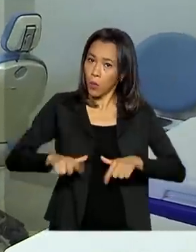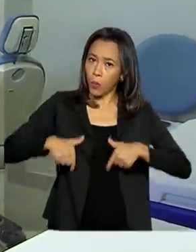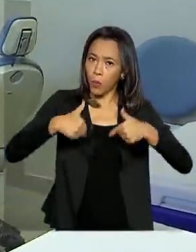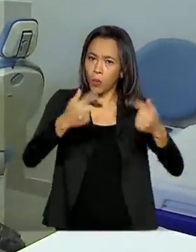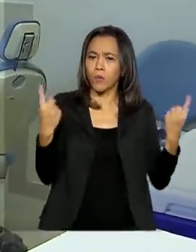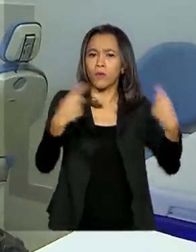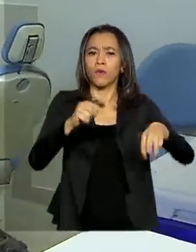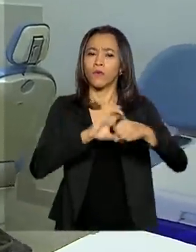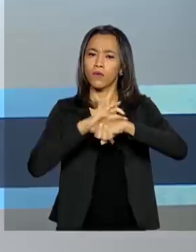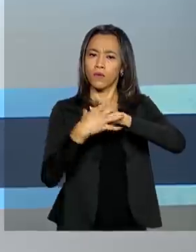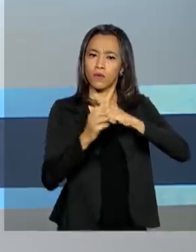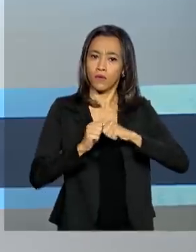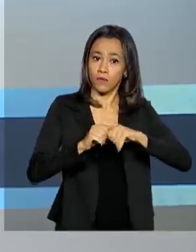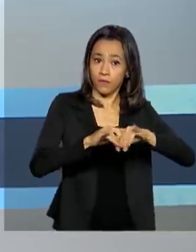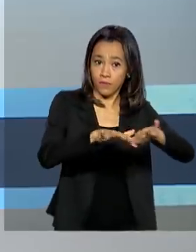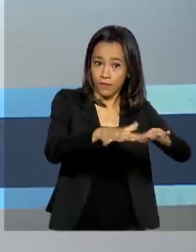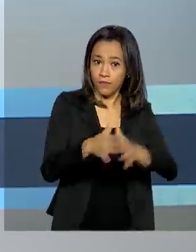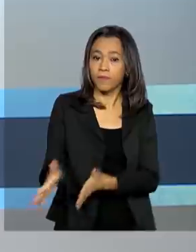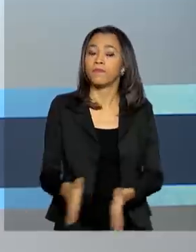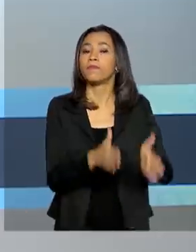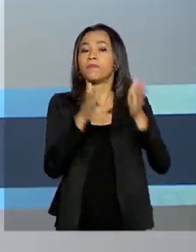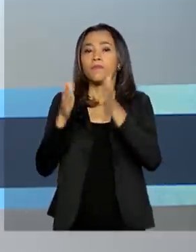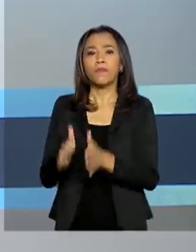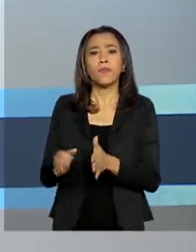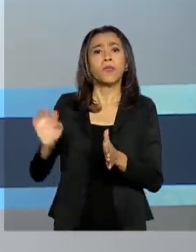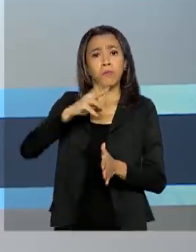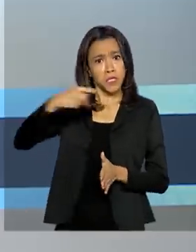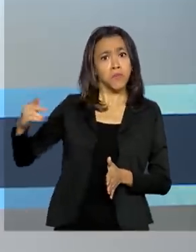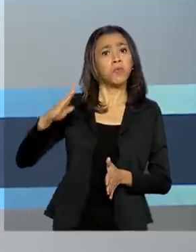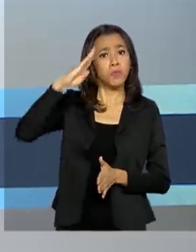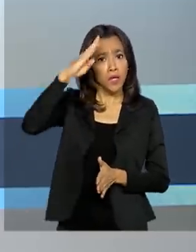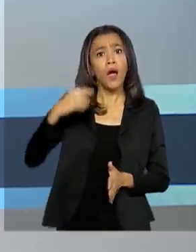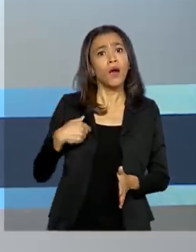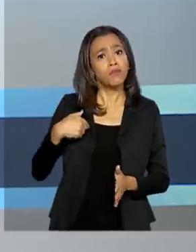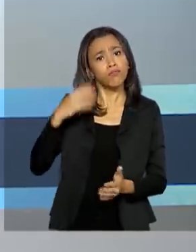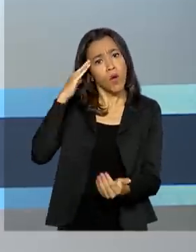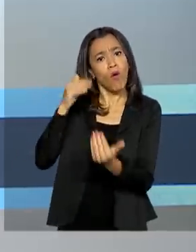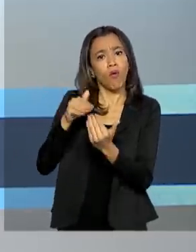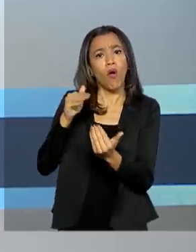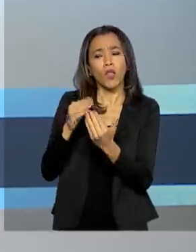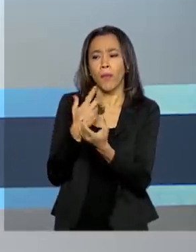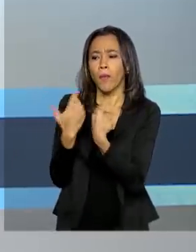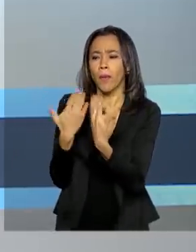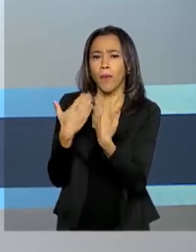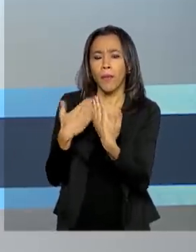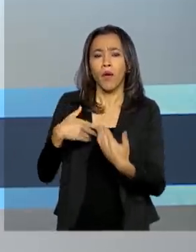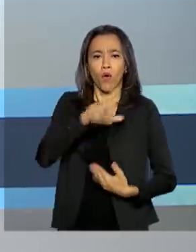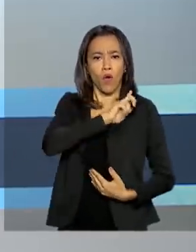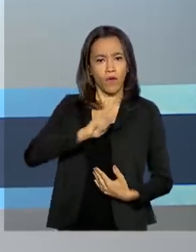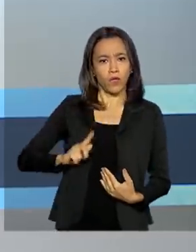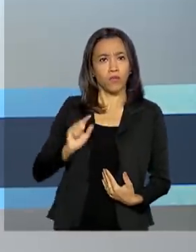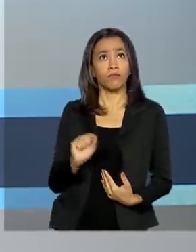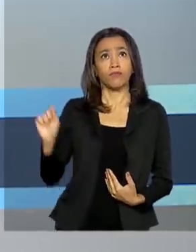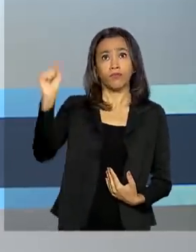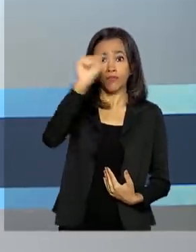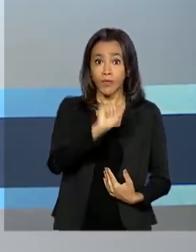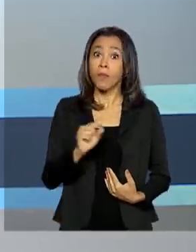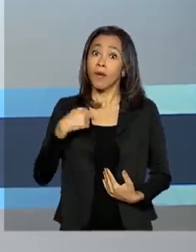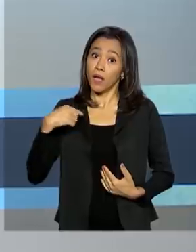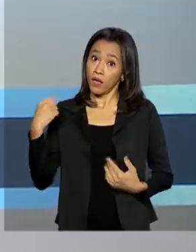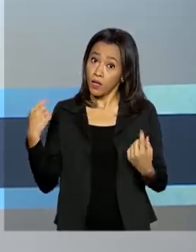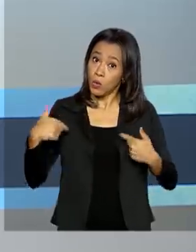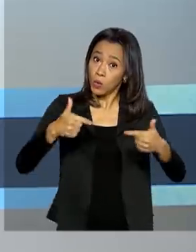atuar no enfrentamento à Covid-19. Presidente Jair Bolsonaro defende diálogo com governadores para enfrentar a pandemia.